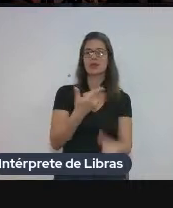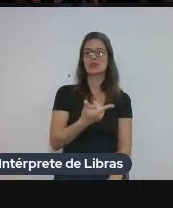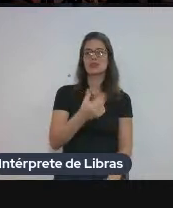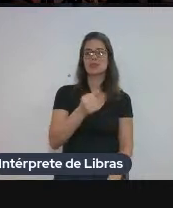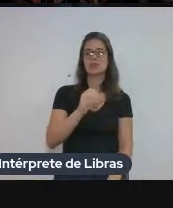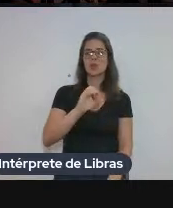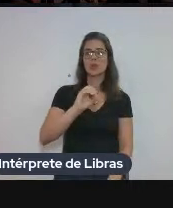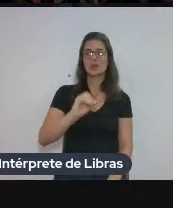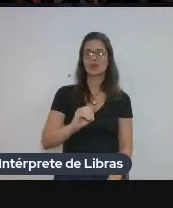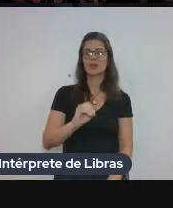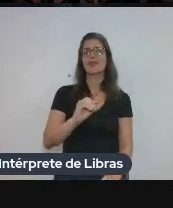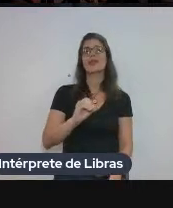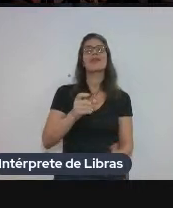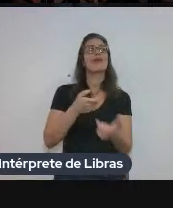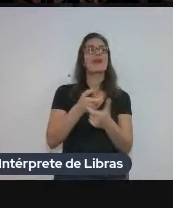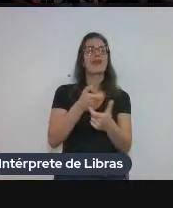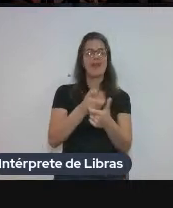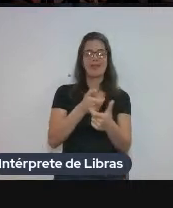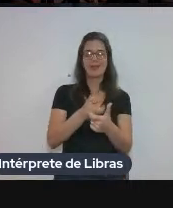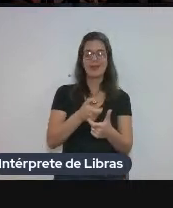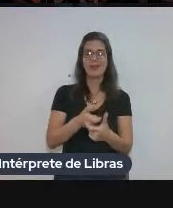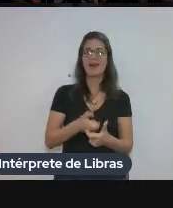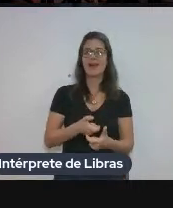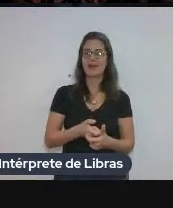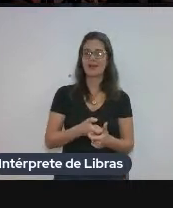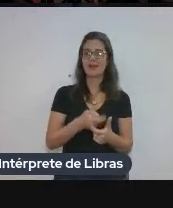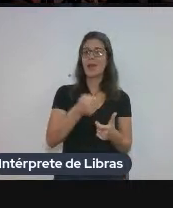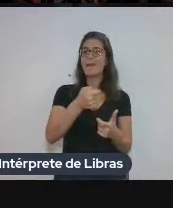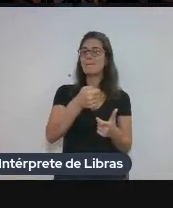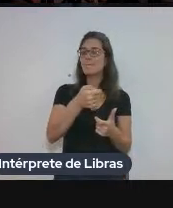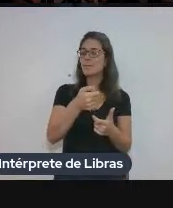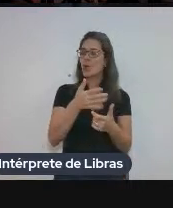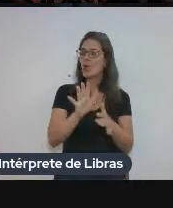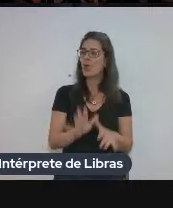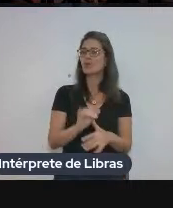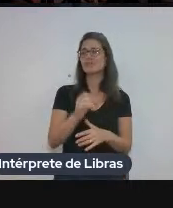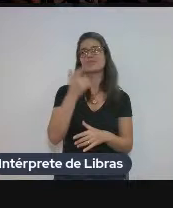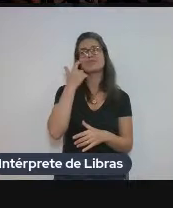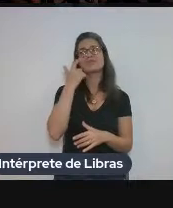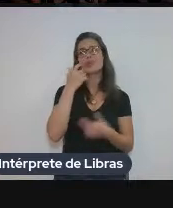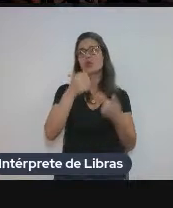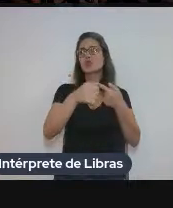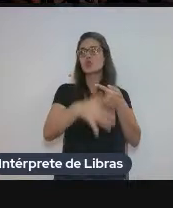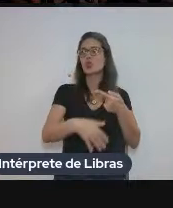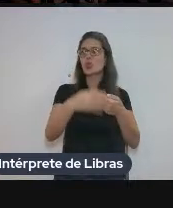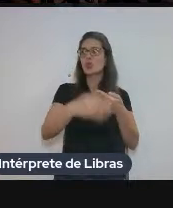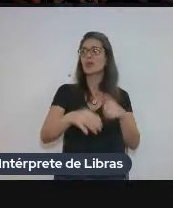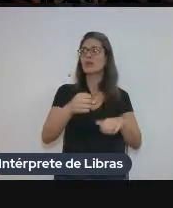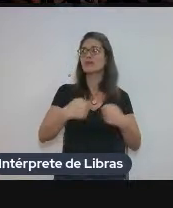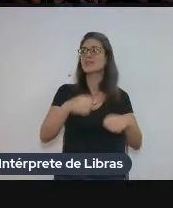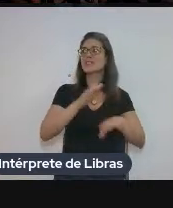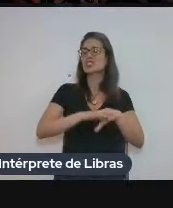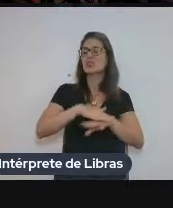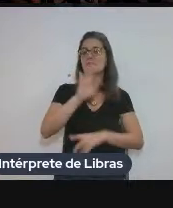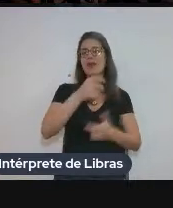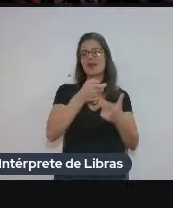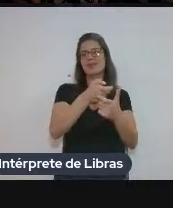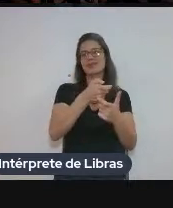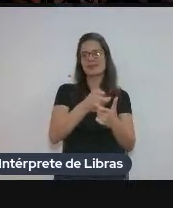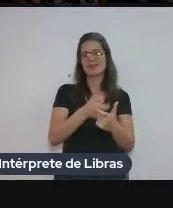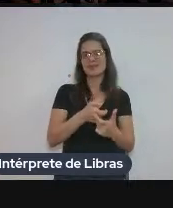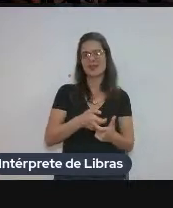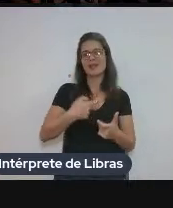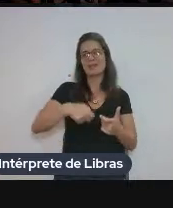entradas. É muito pouco se a gente pensar assim, né? Para um glossário, a gente precisa de muitas entradas.